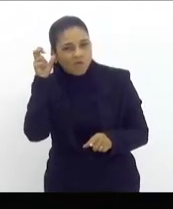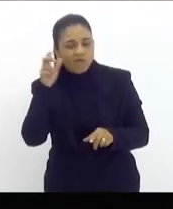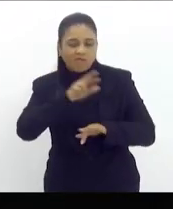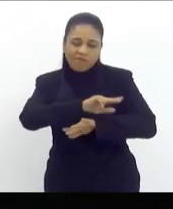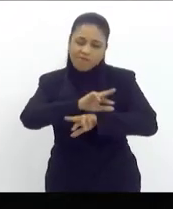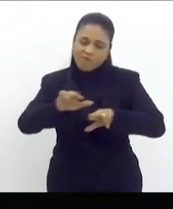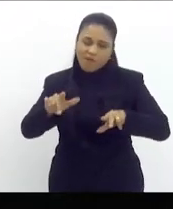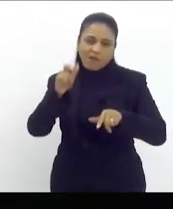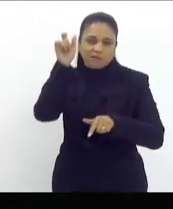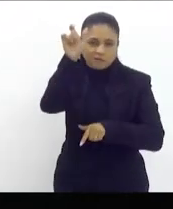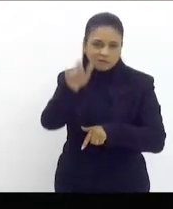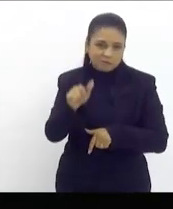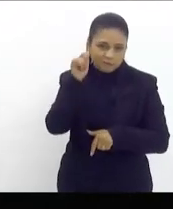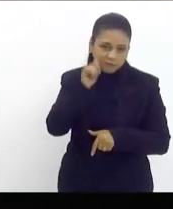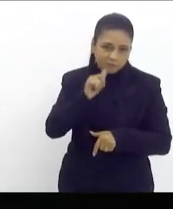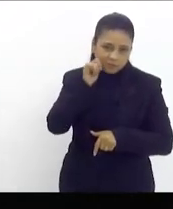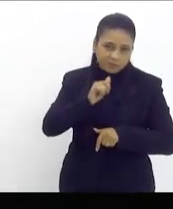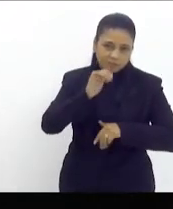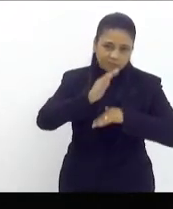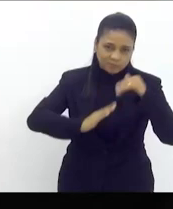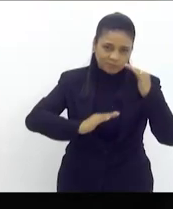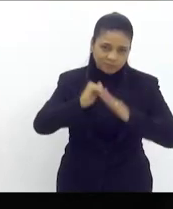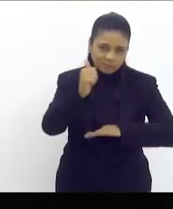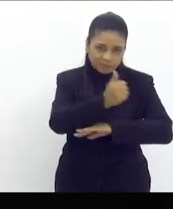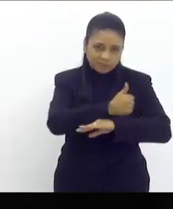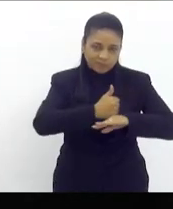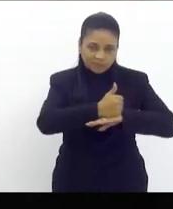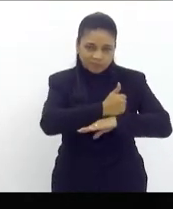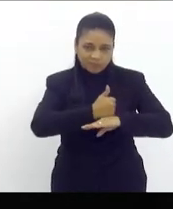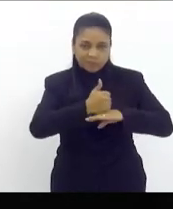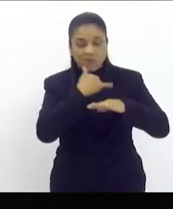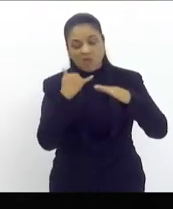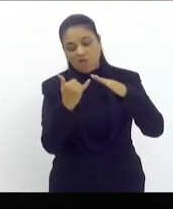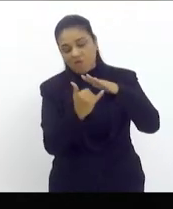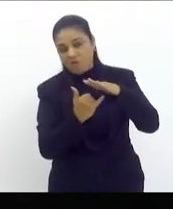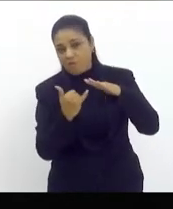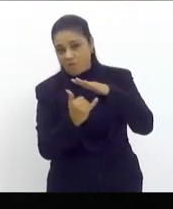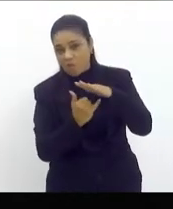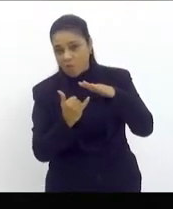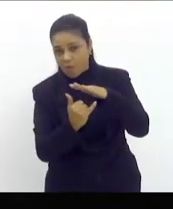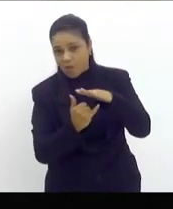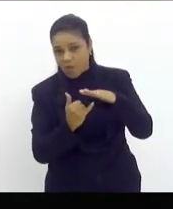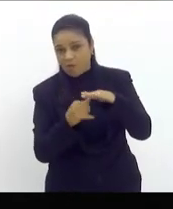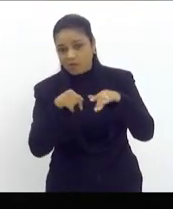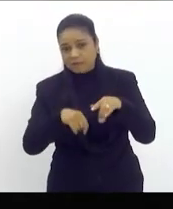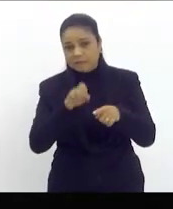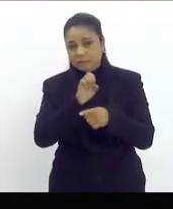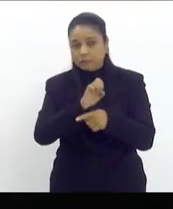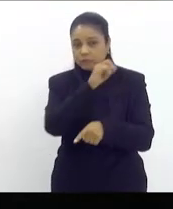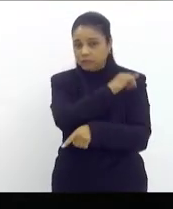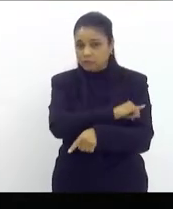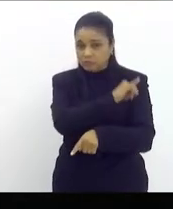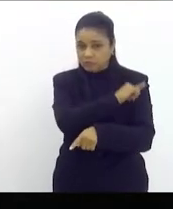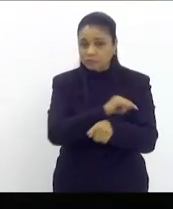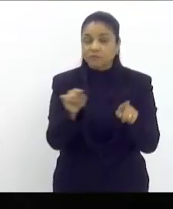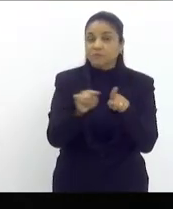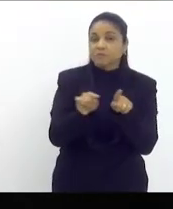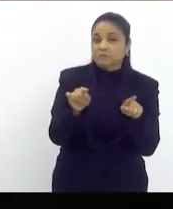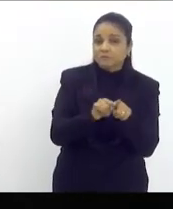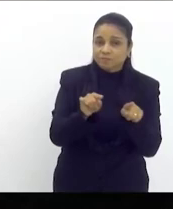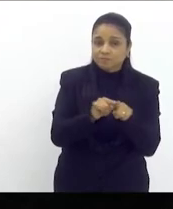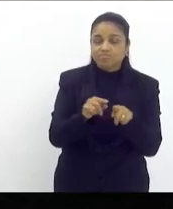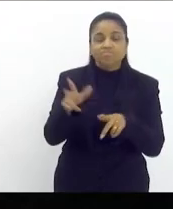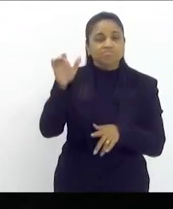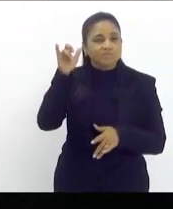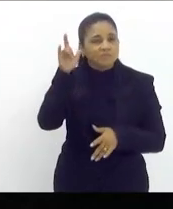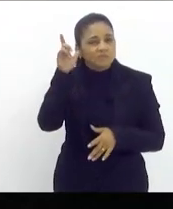diferentes ramos de mercado informal no estado do Rio de Janeiro mas também podemos